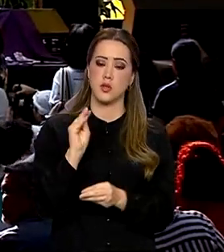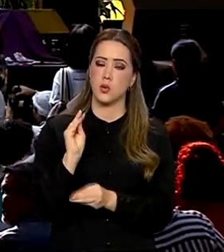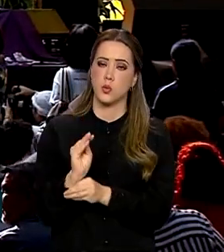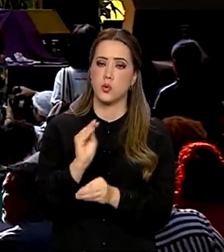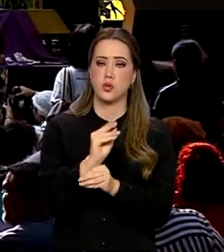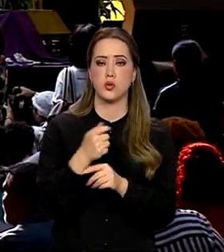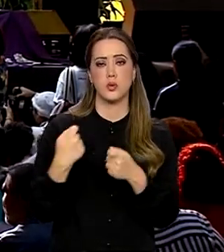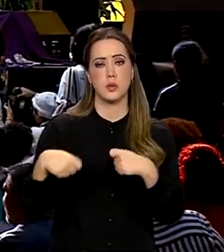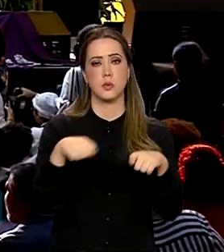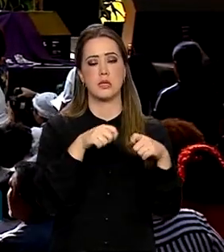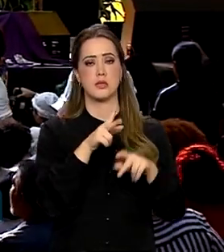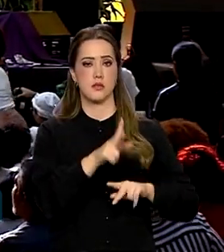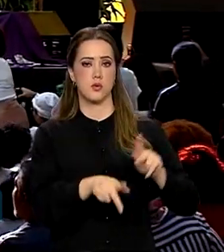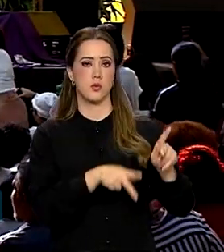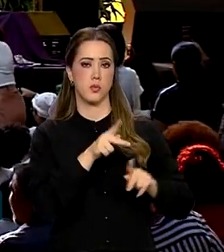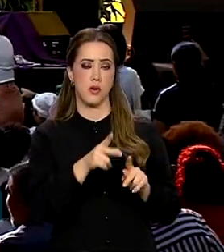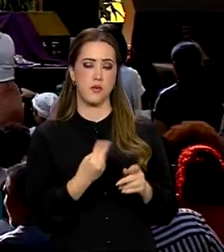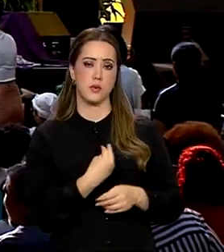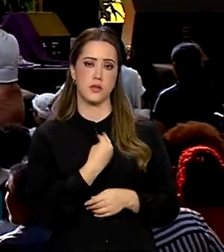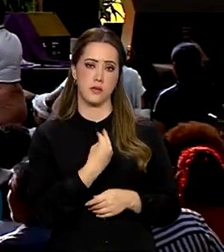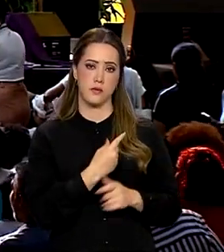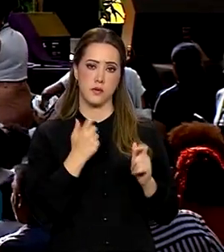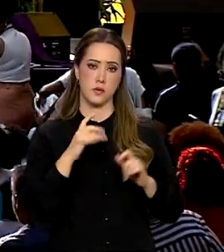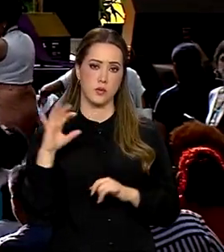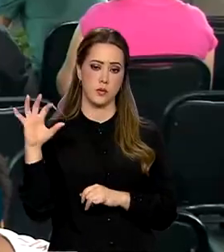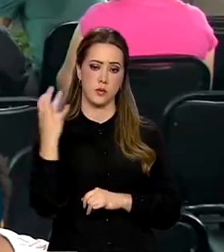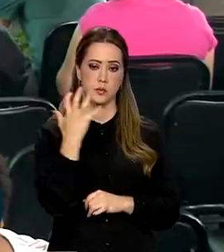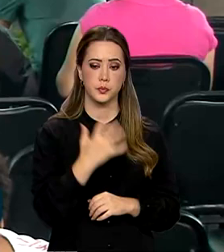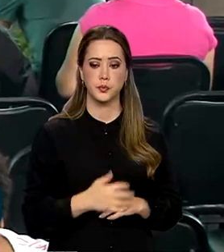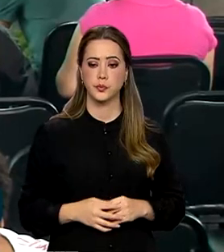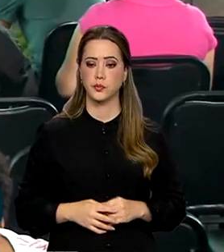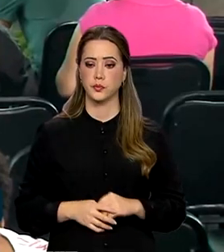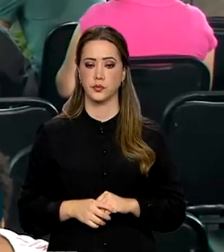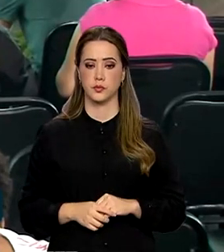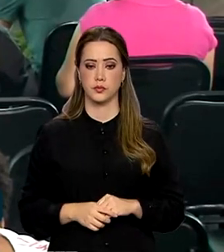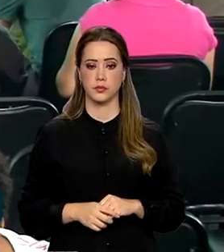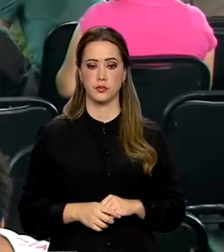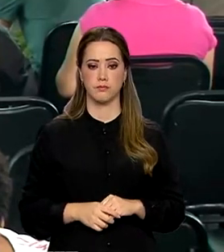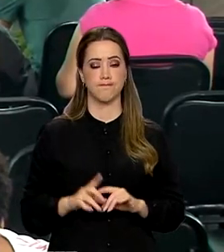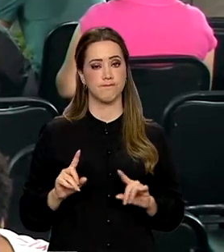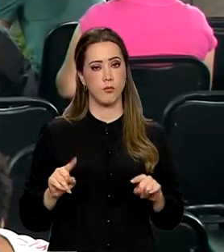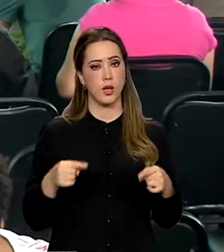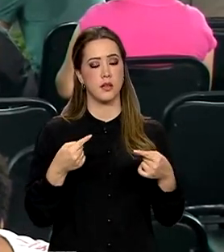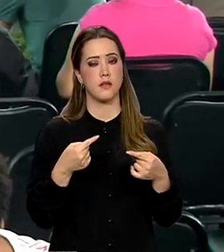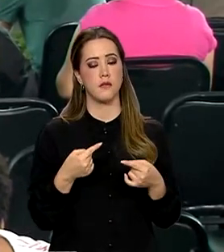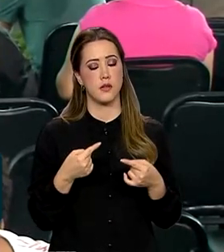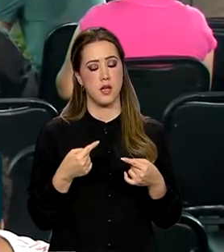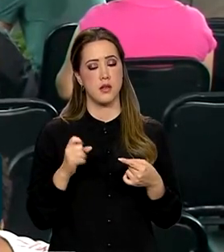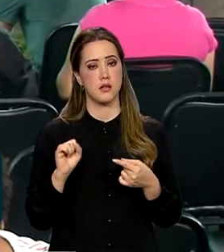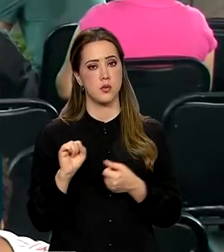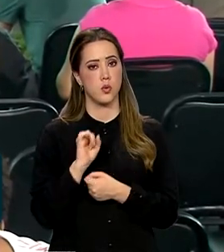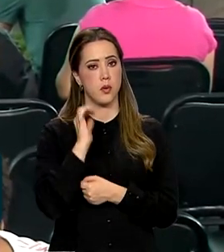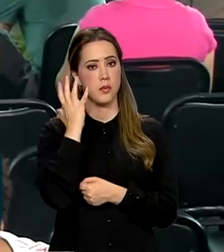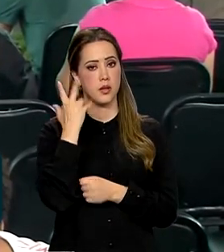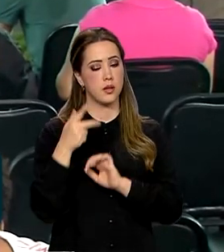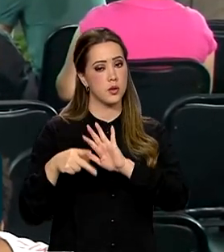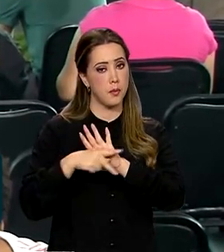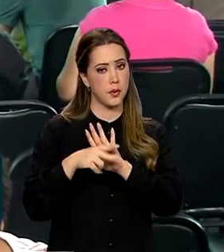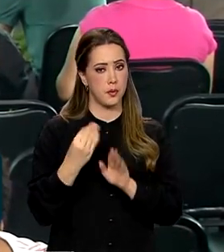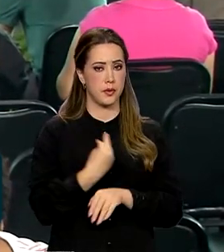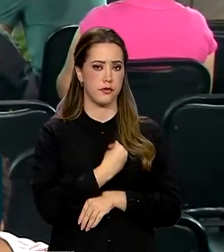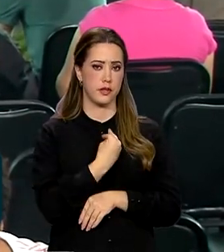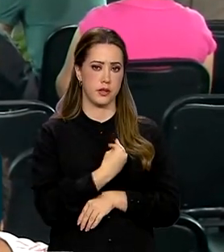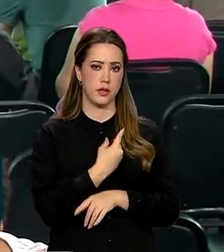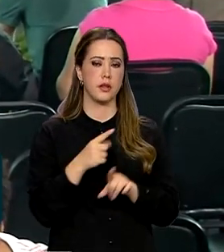necessidades dos povos que habitam a floresta. A defesa do ambiental é a defesa da própria vida